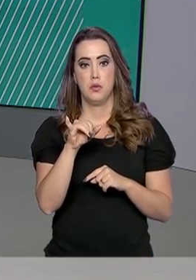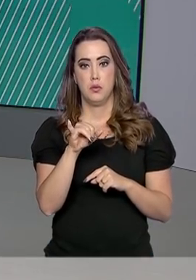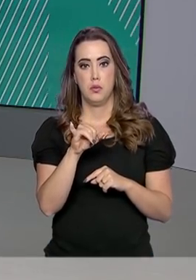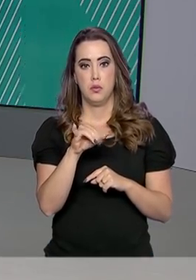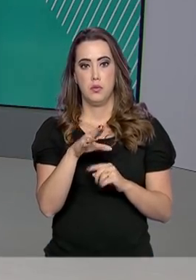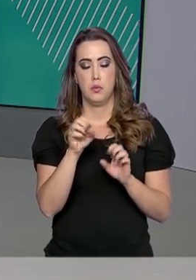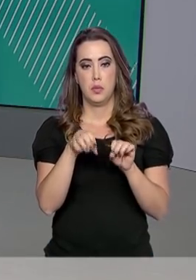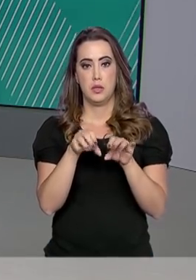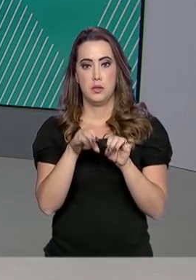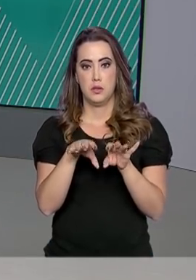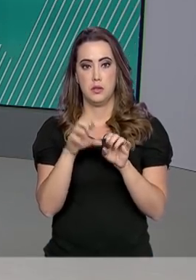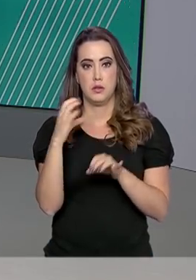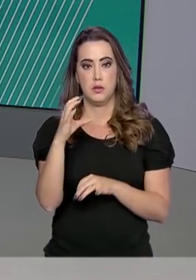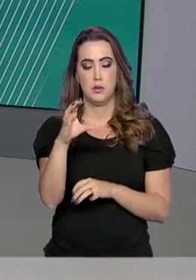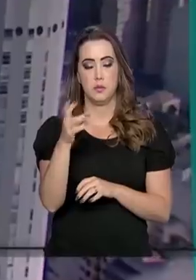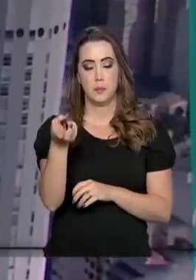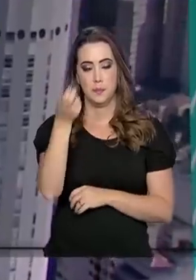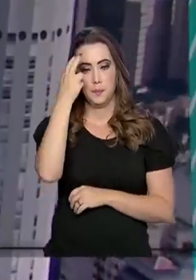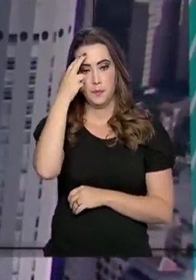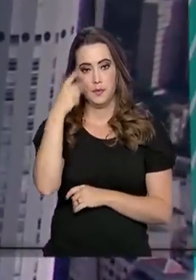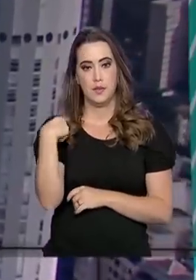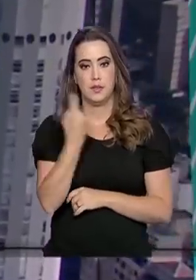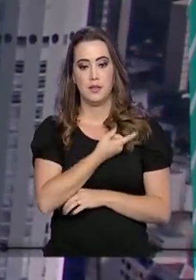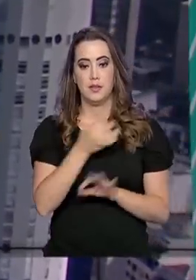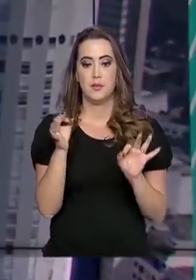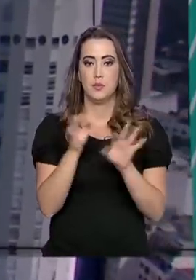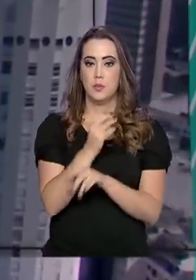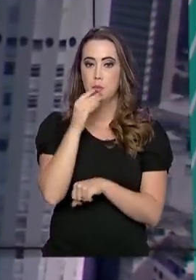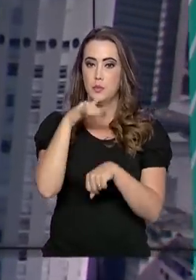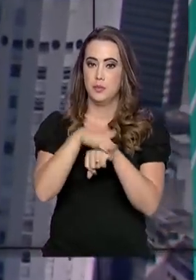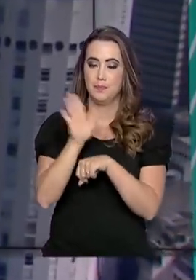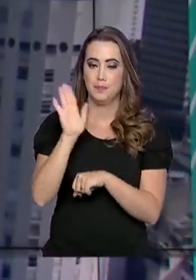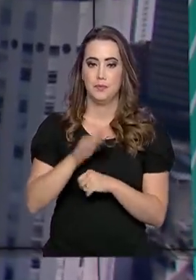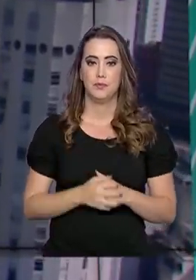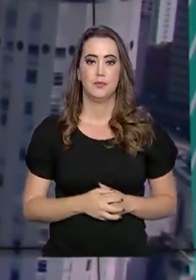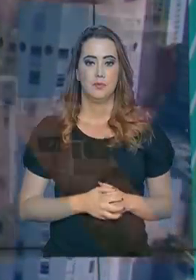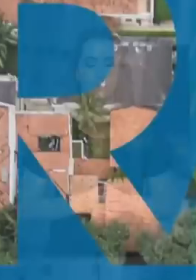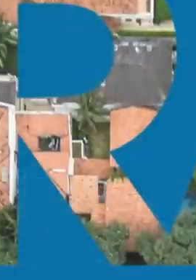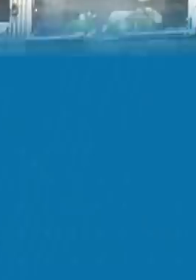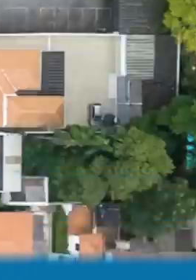para Educação, Ciência e Cultura. A gente termina aqui. Uma boa noite e até amanhã.